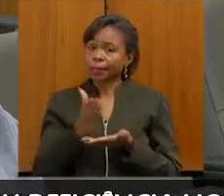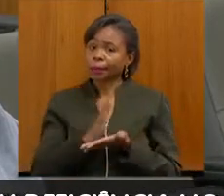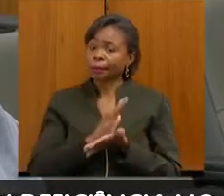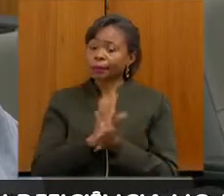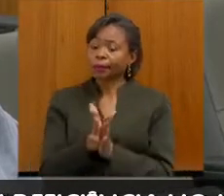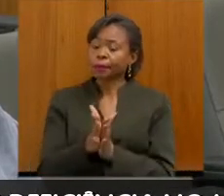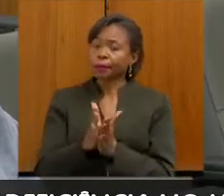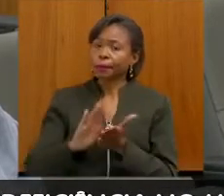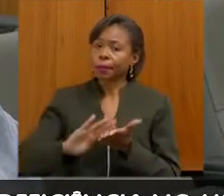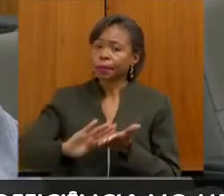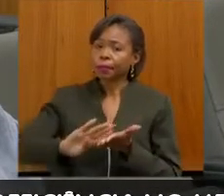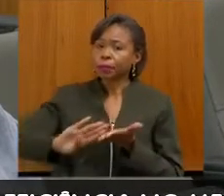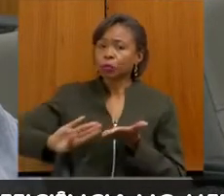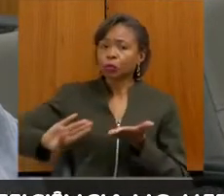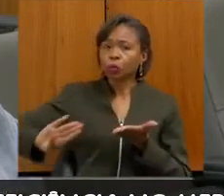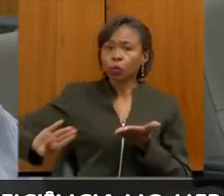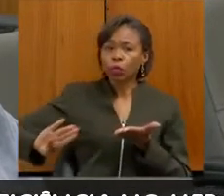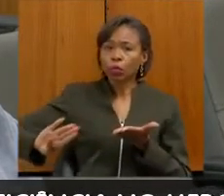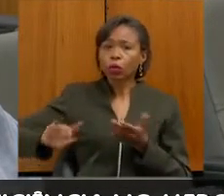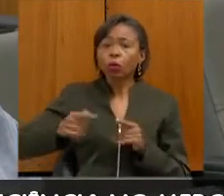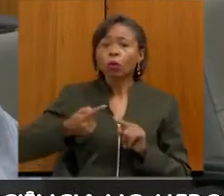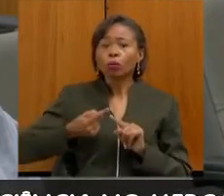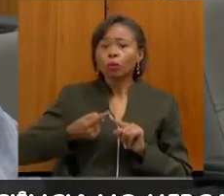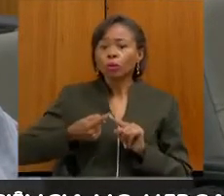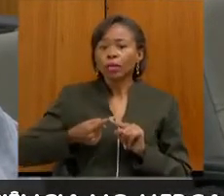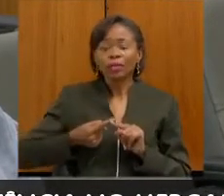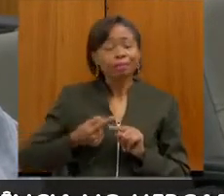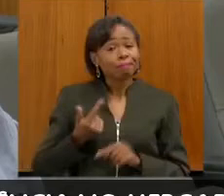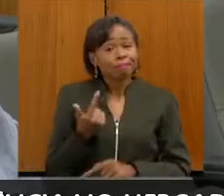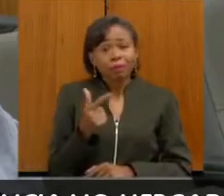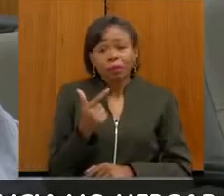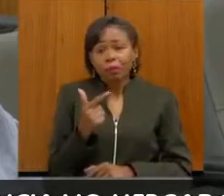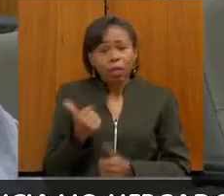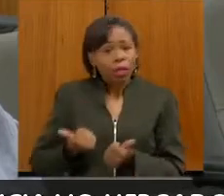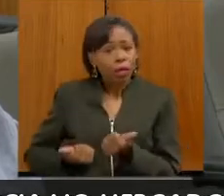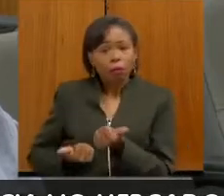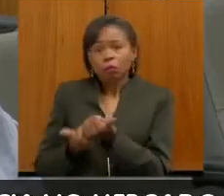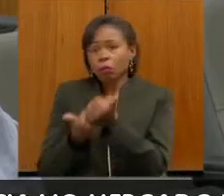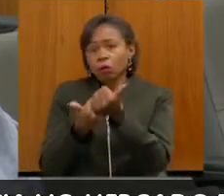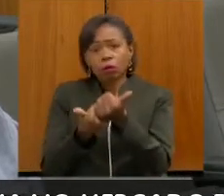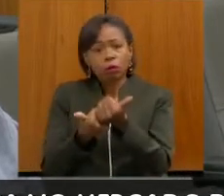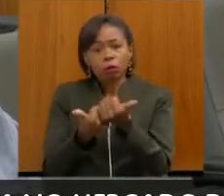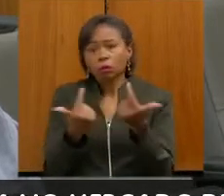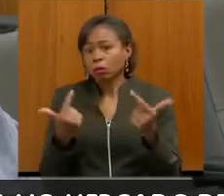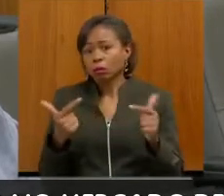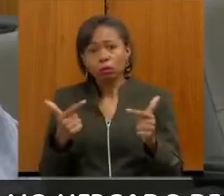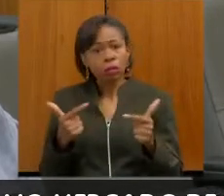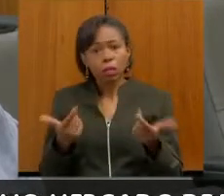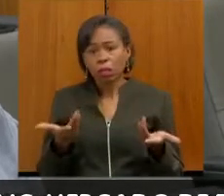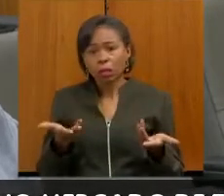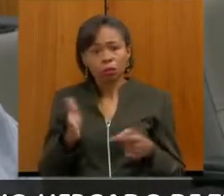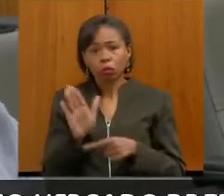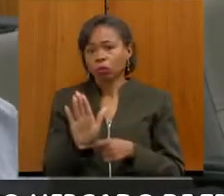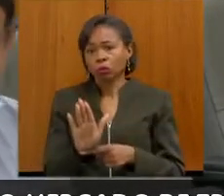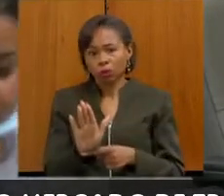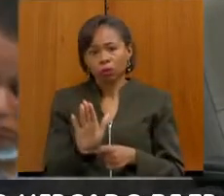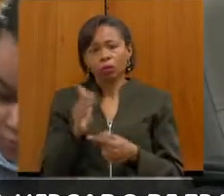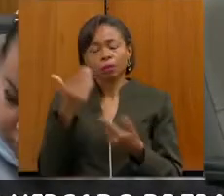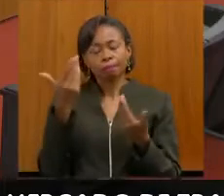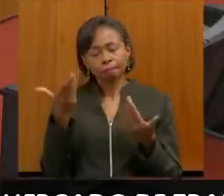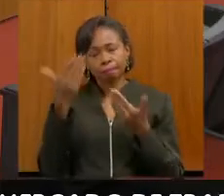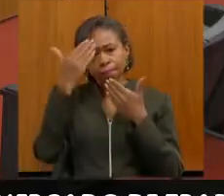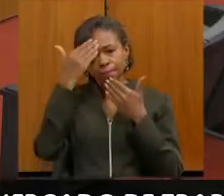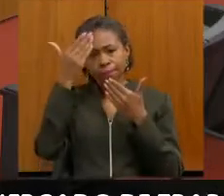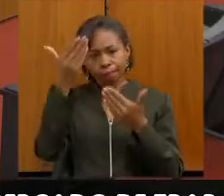porque não se encontra aportes para trabalhar este público. Muito obrigado a todos.